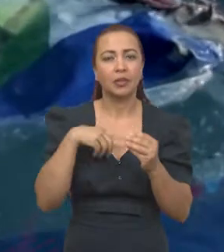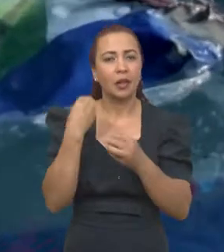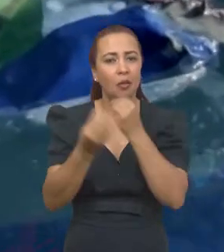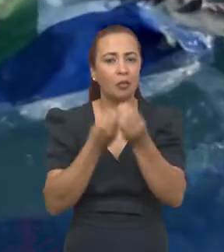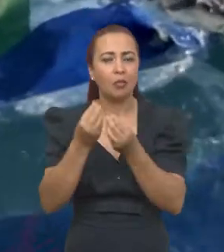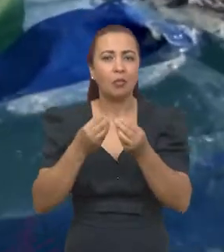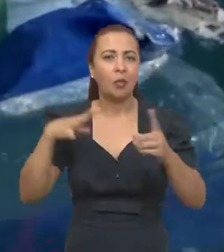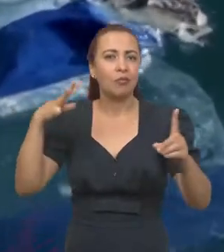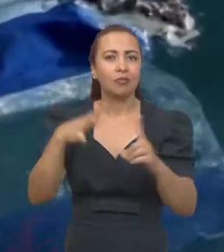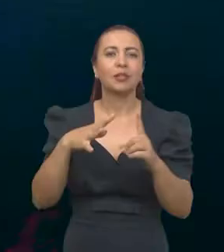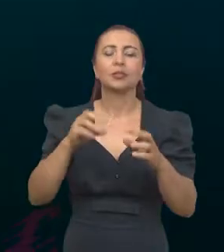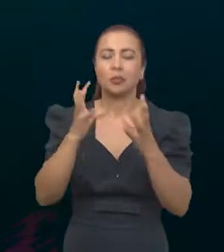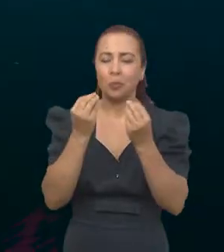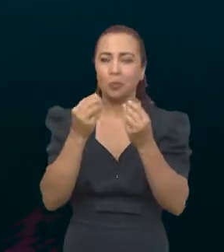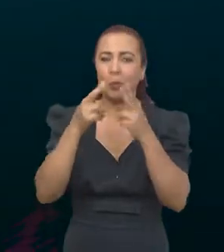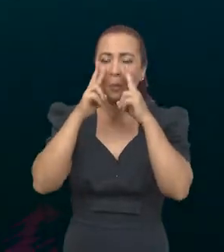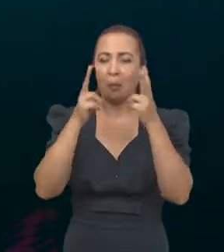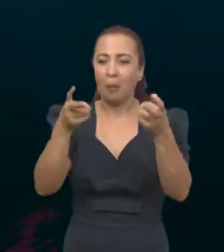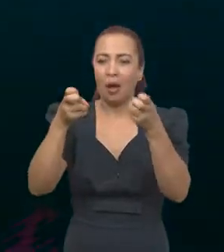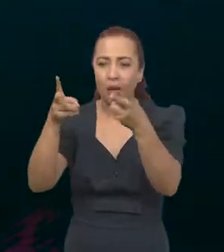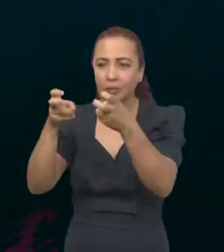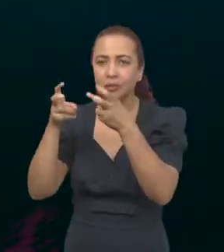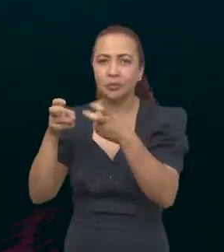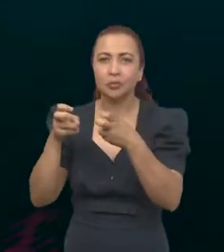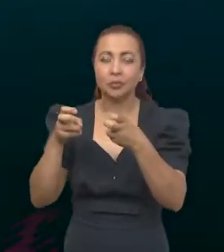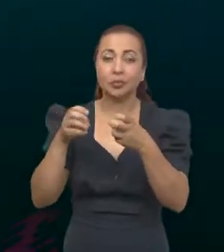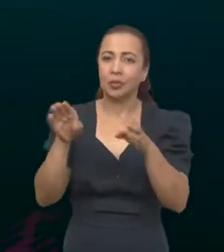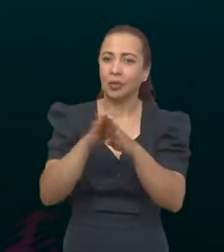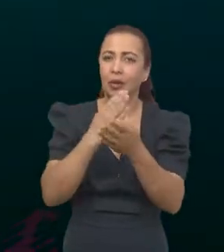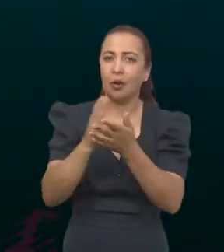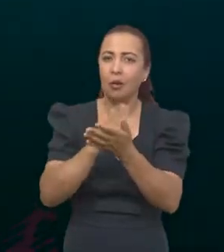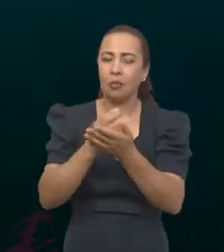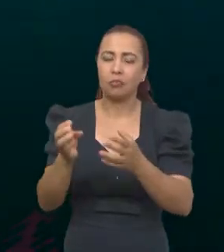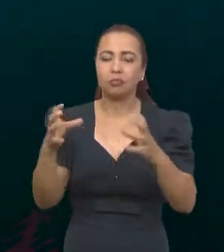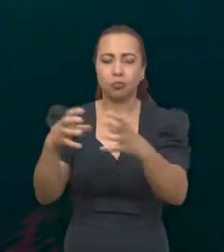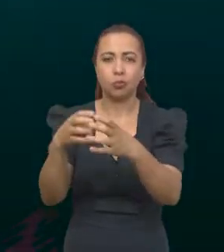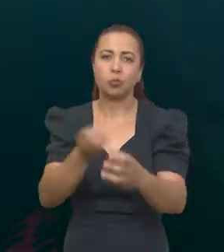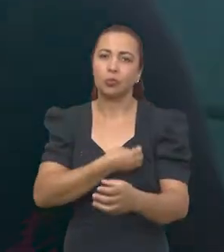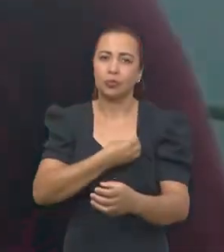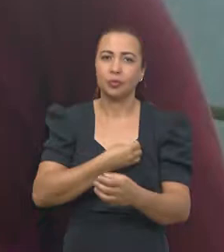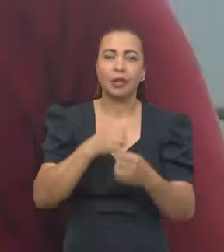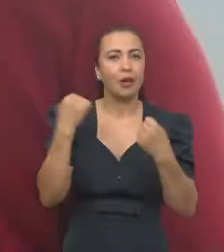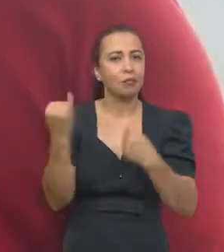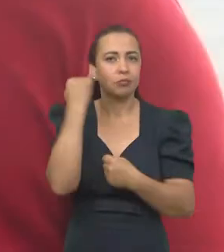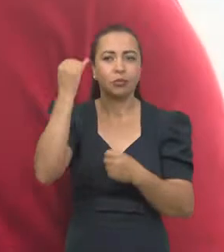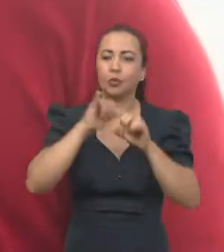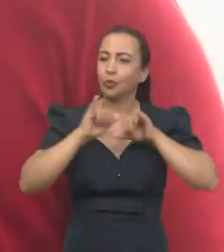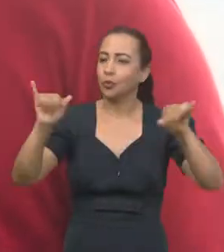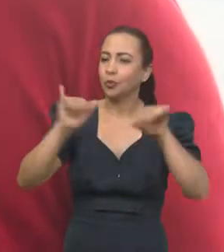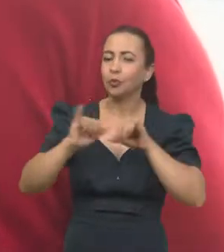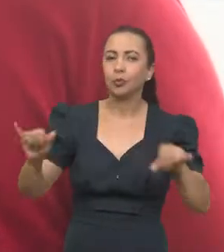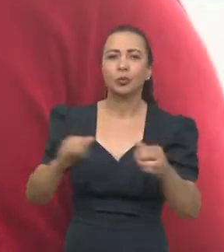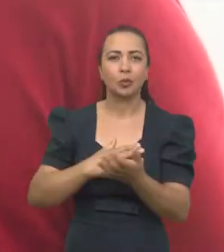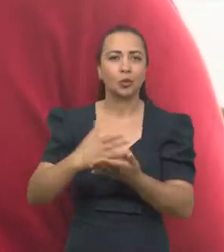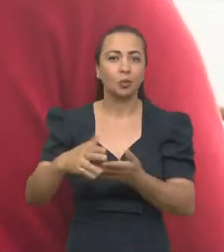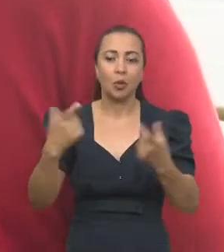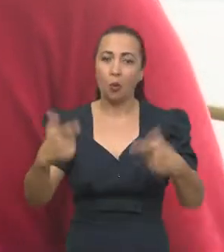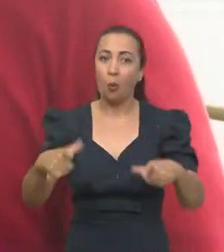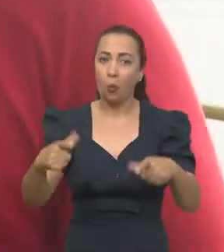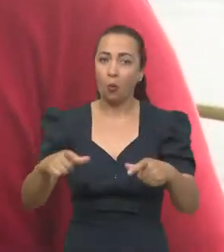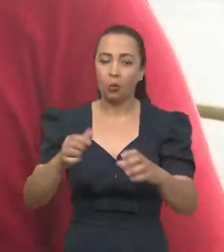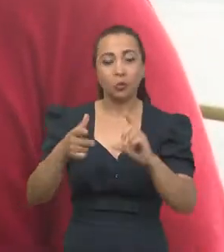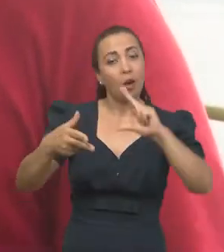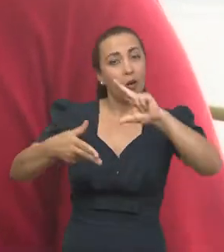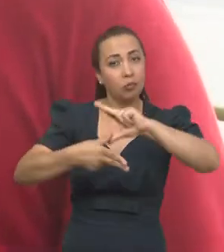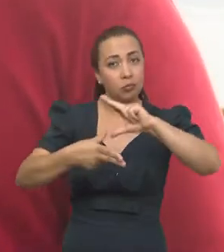têm já um efeito bastante visível sobre alguns ecossistemas. É muito importante a gente poder divulgar esse tipo de iniciativa onde a